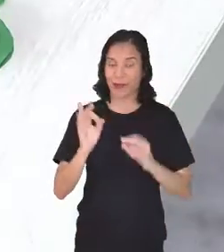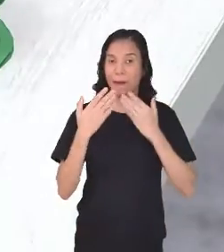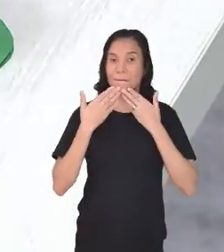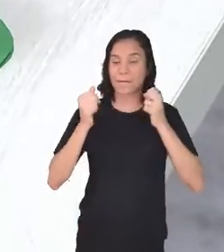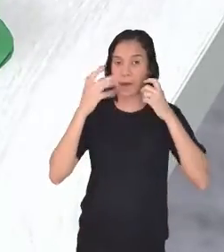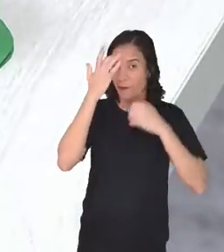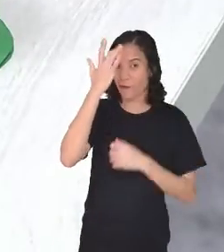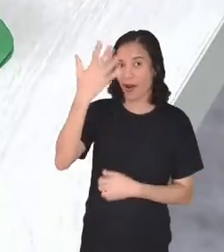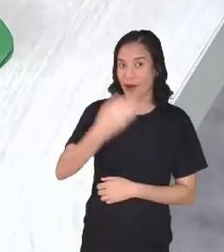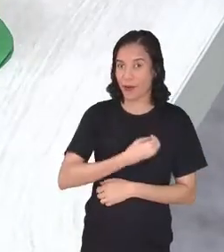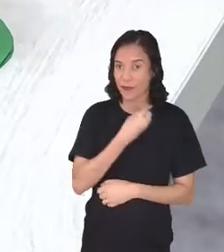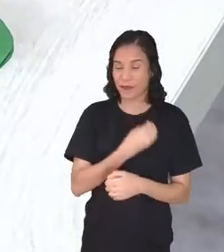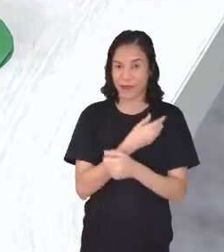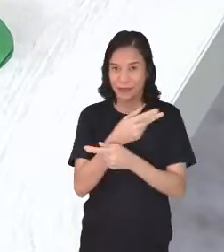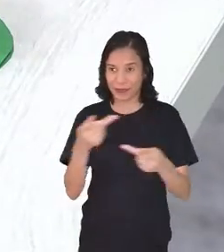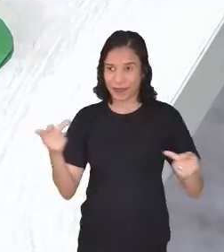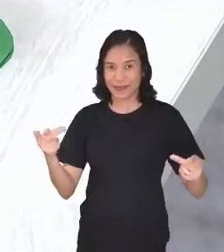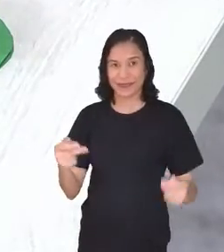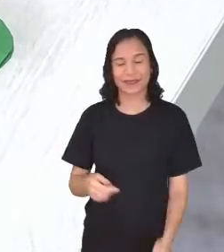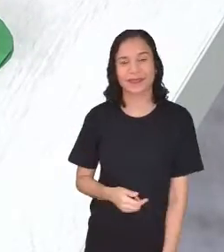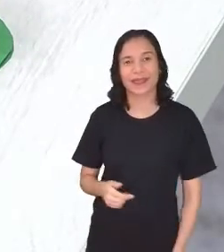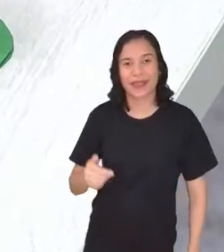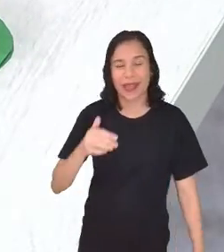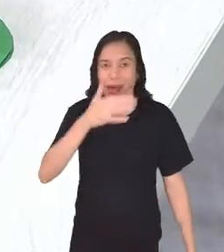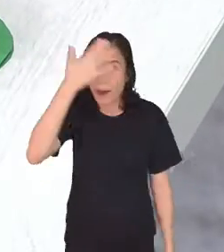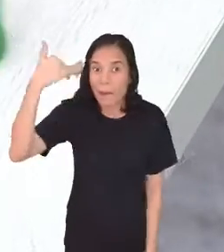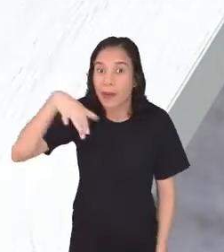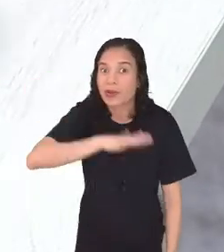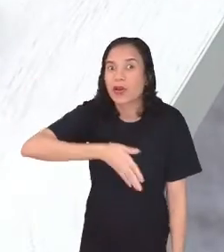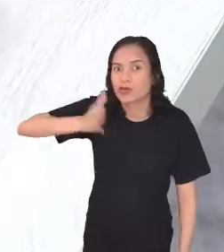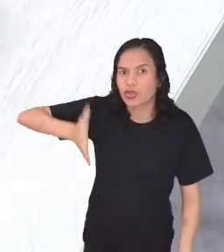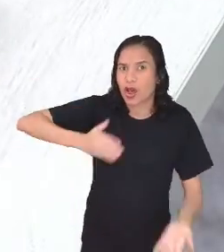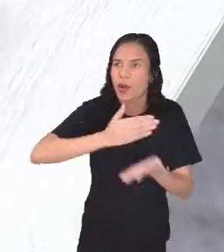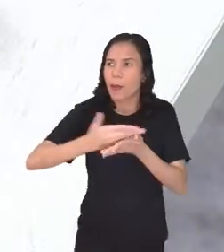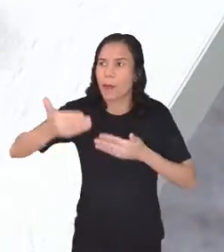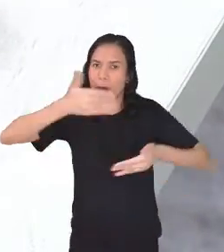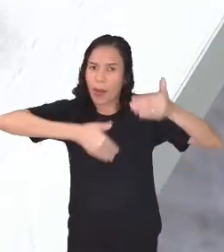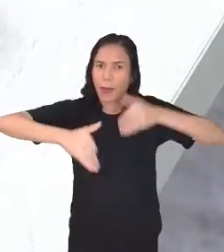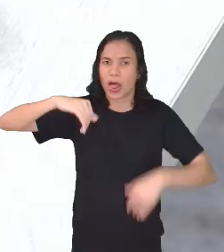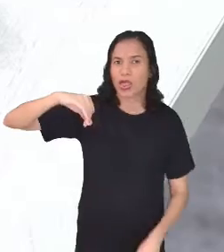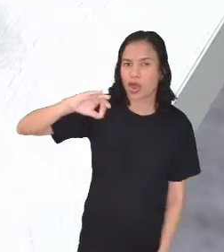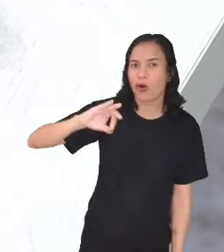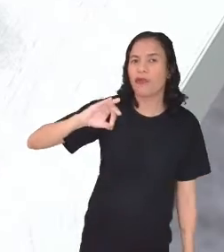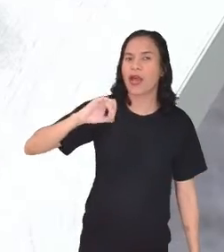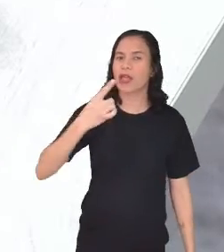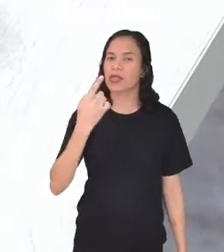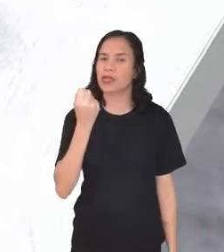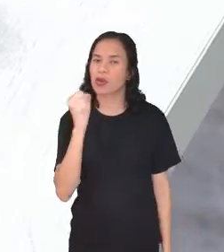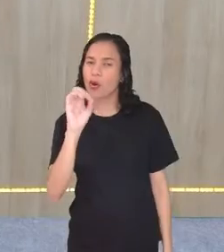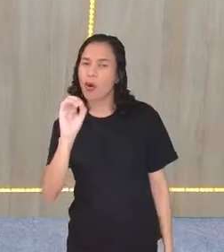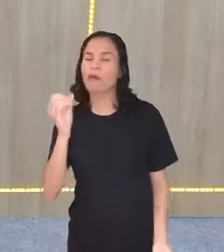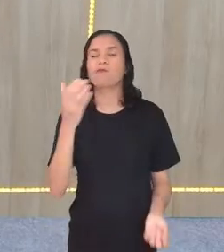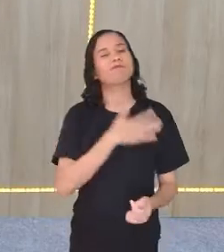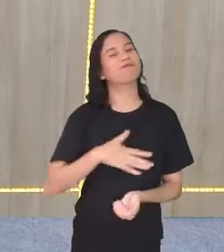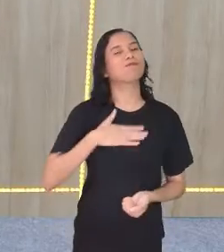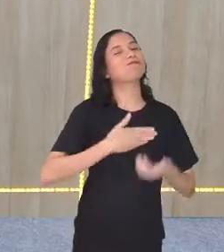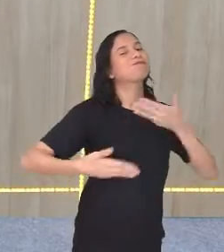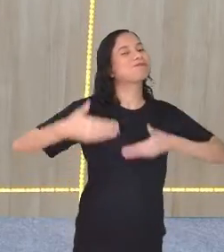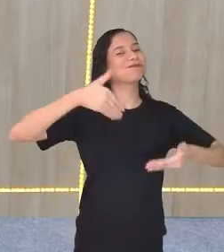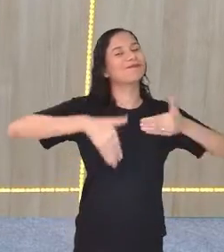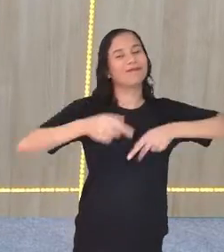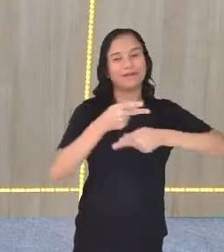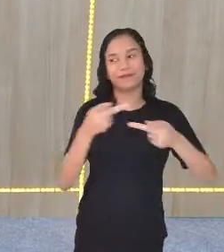facilitar a vida aqui de Ricardinho. A galera já está começando a participar. 90 graus, 180. Estou gostando da participação ainda, galera. Está massa.